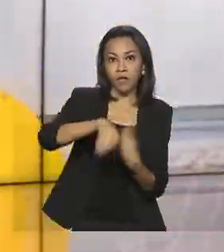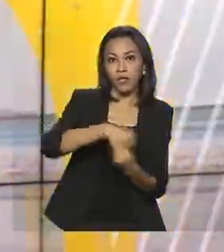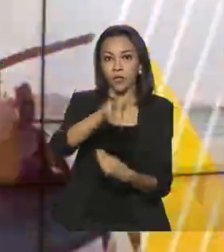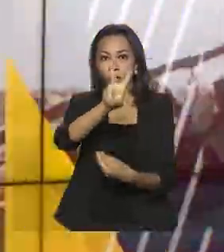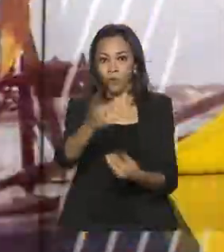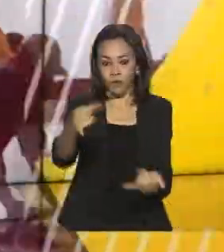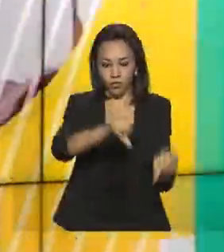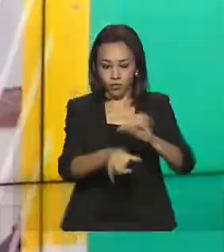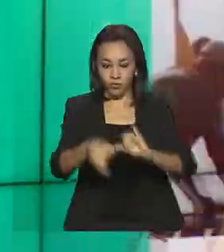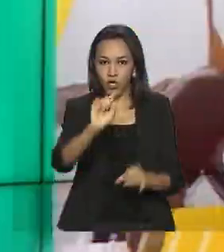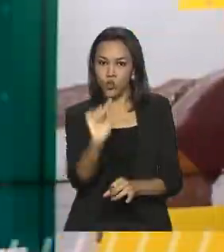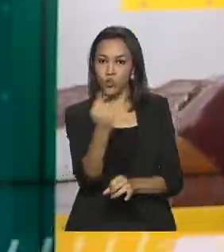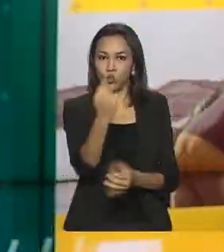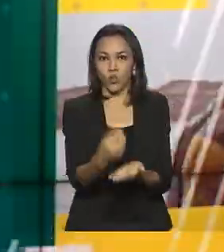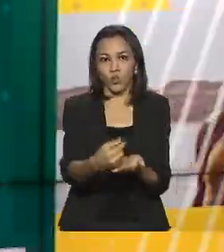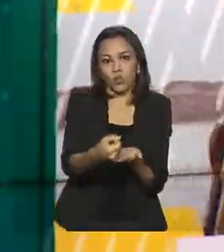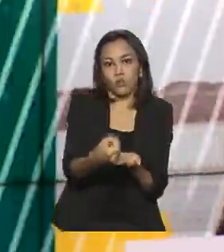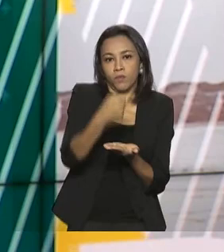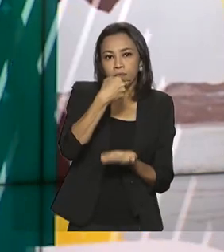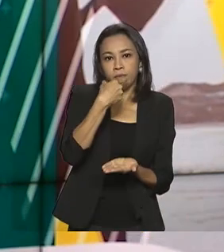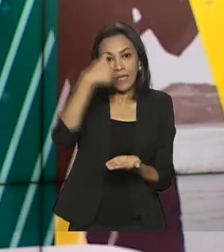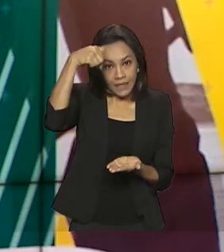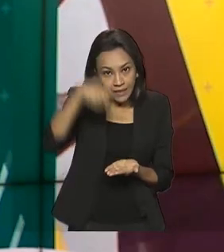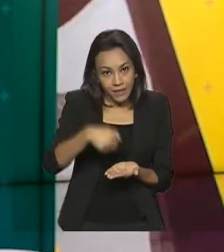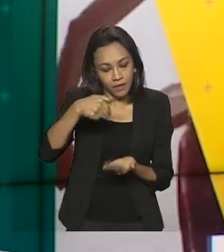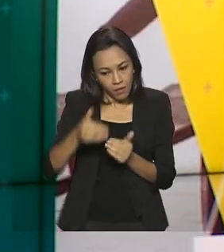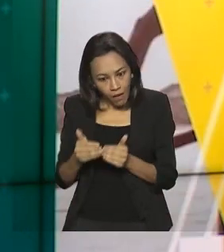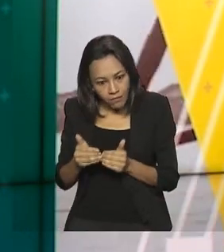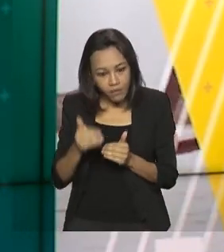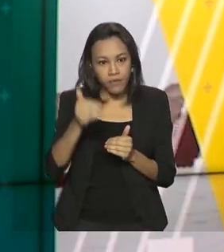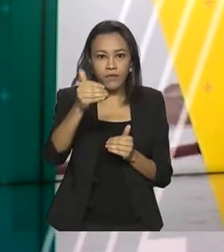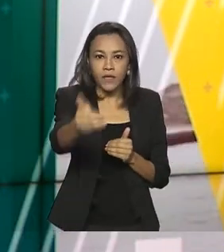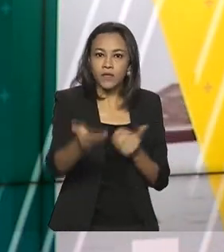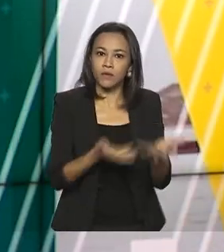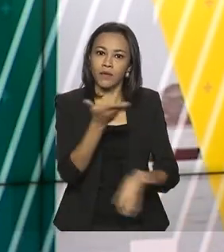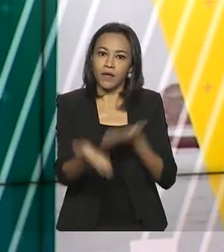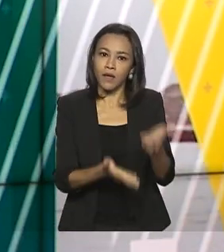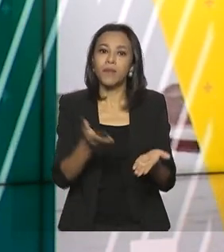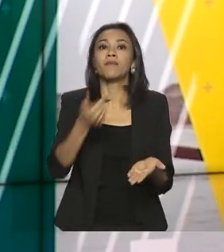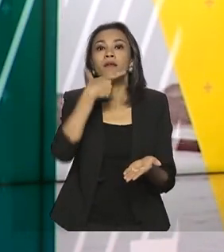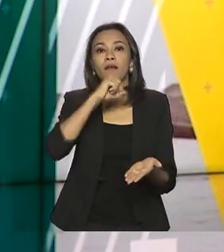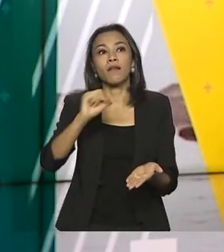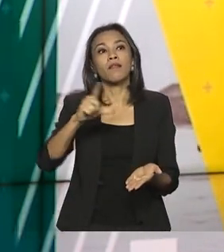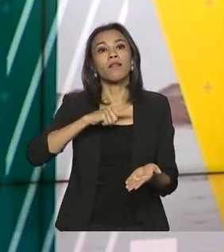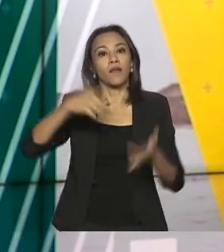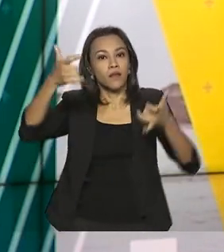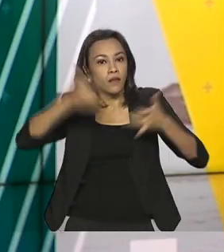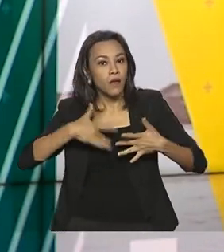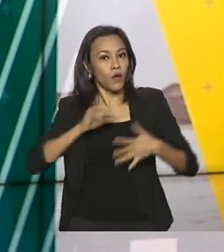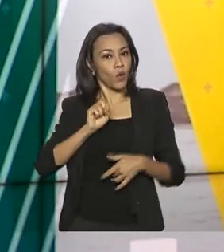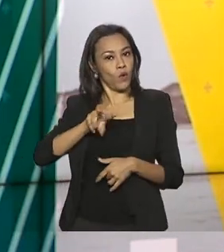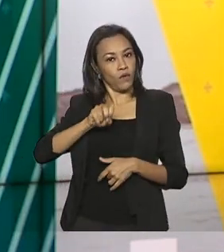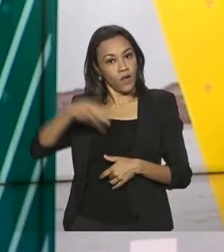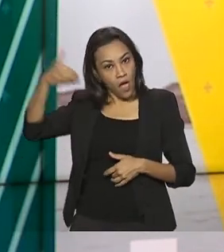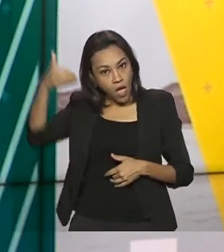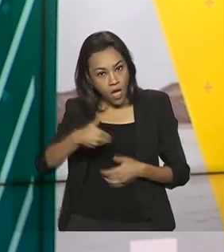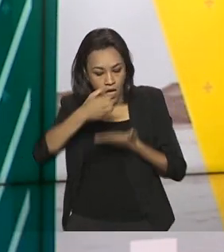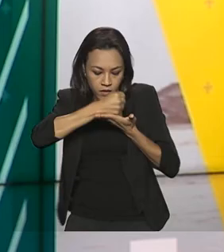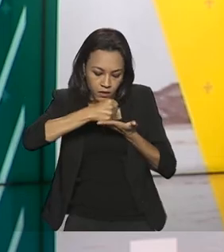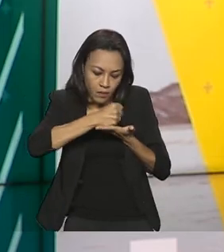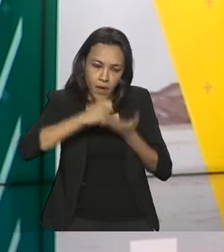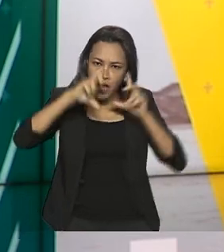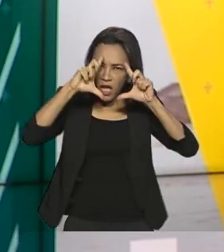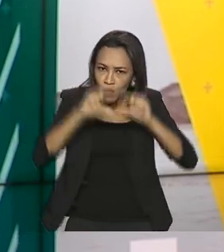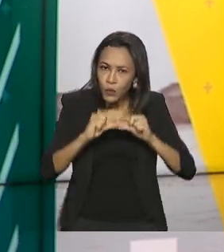comprimido. A aprovação representa um avanço no tratamento das pessoas portadoras do vírus da AIDS. O novo remédio reduz a quantidade